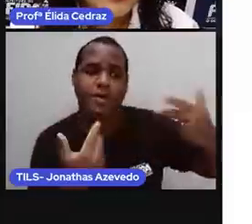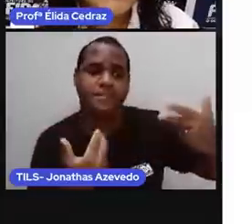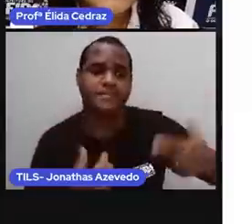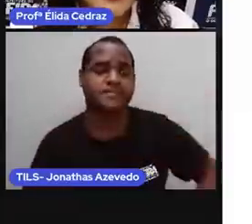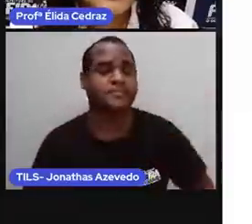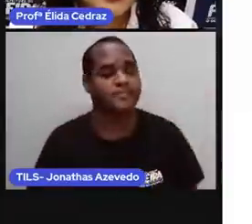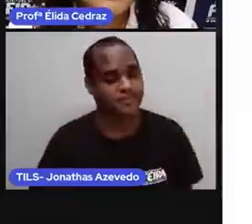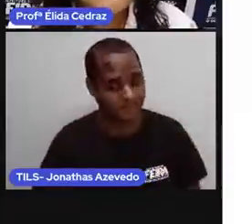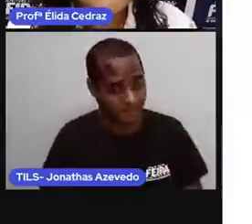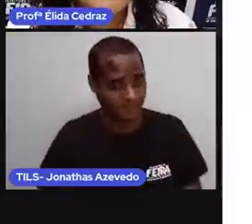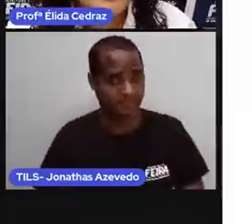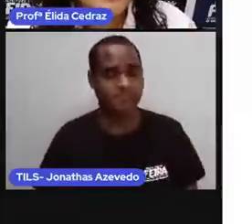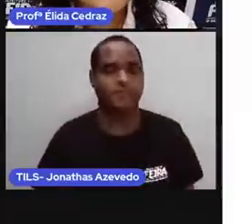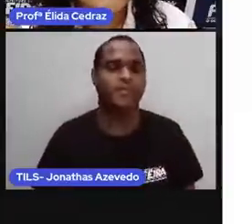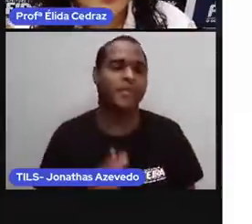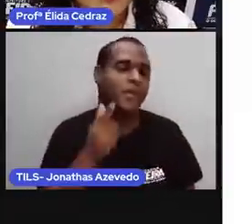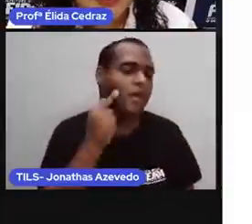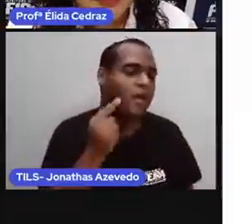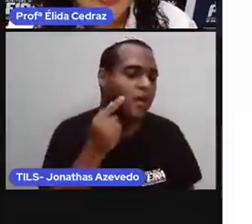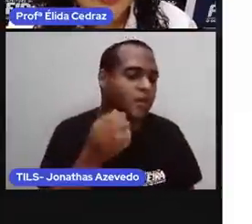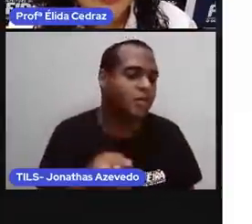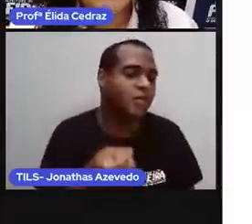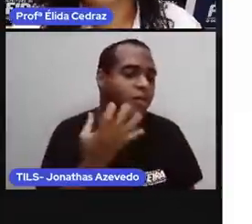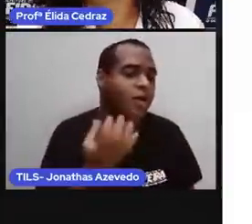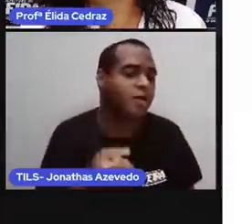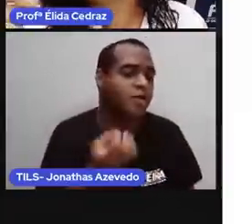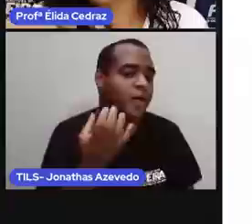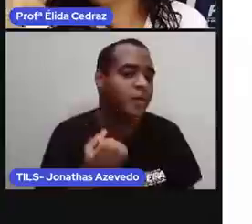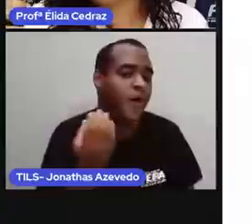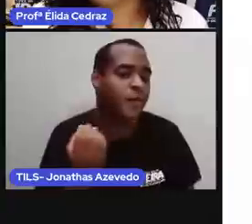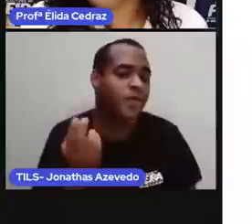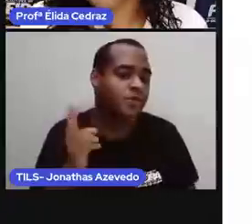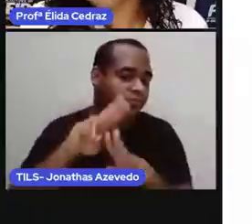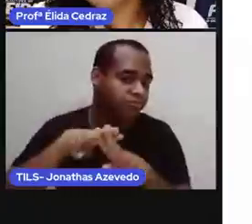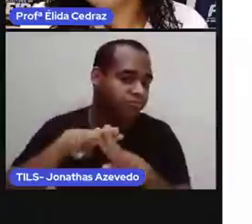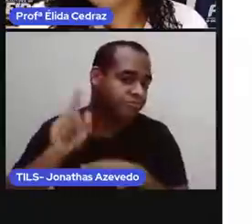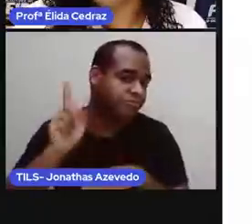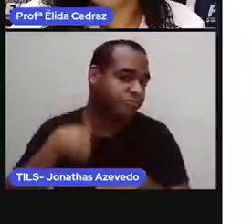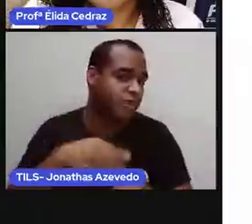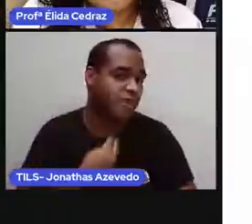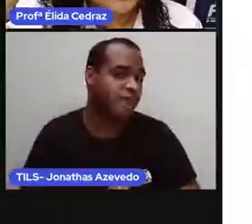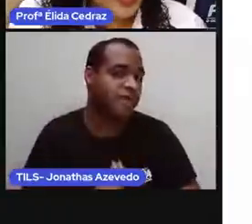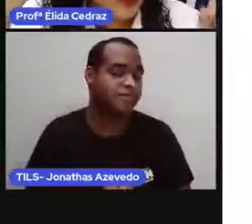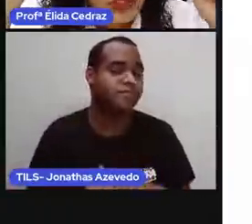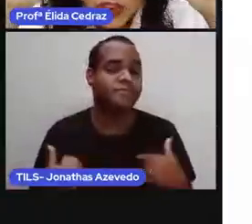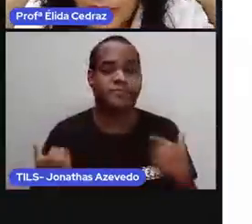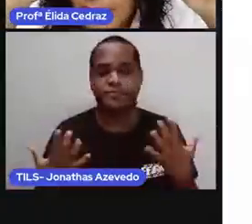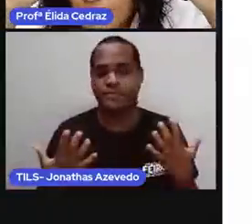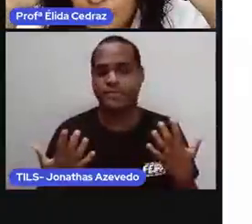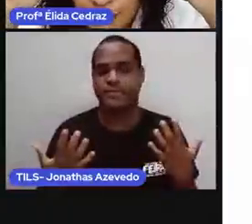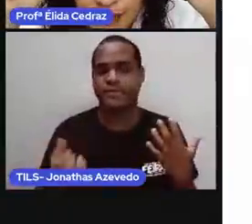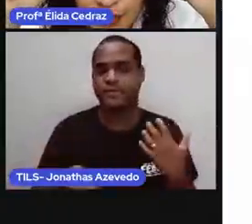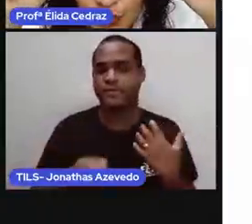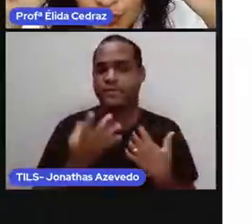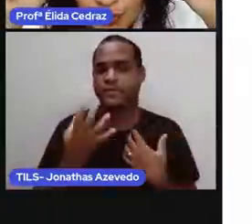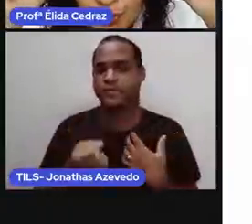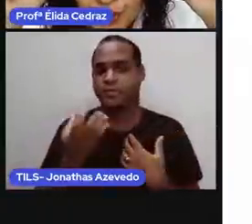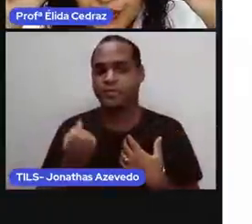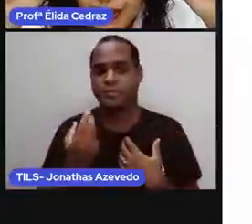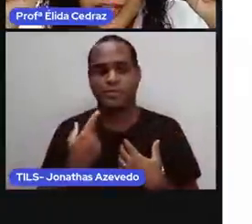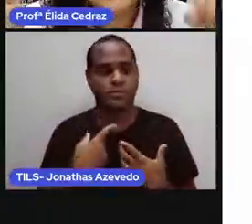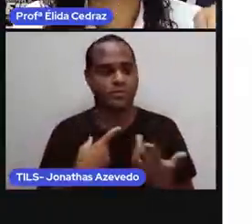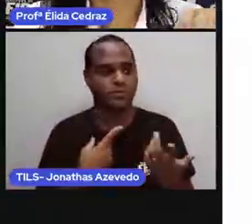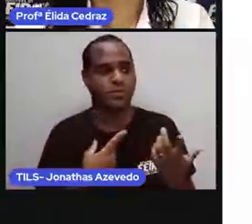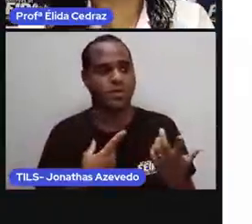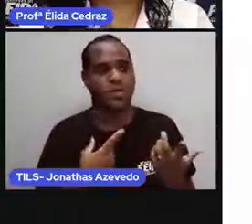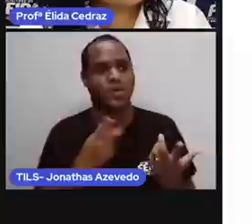Quantos gatinhos ficaram no abrigo? Ficaram no abrigo a quantidade que você achou na sua